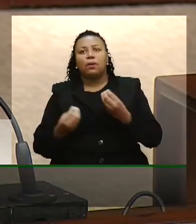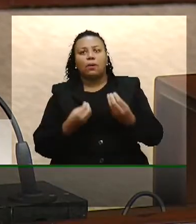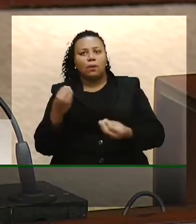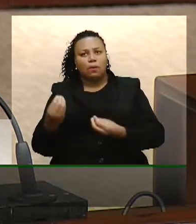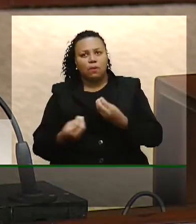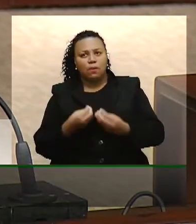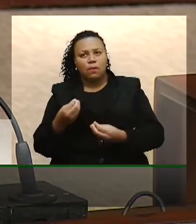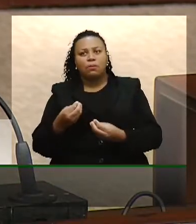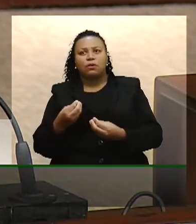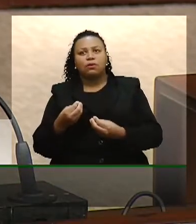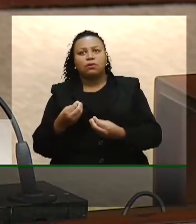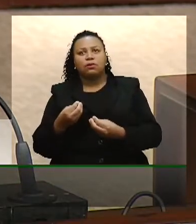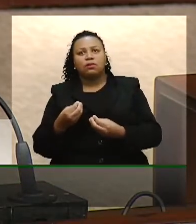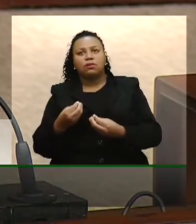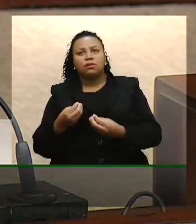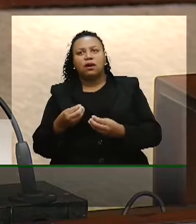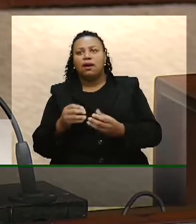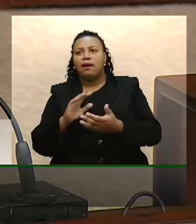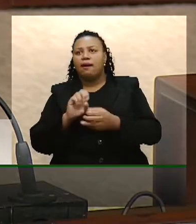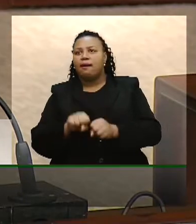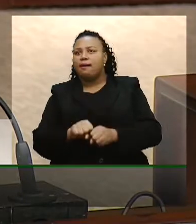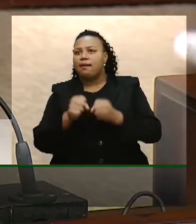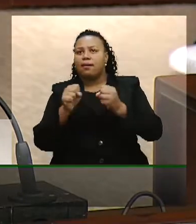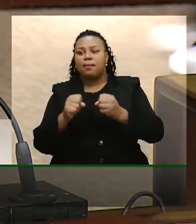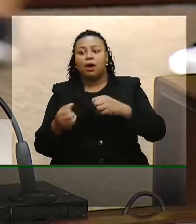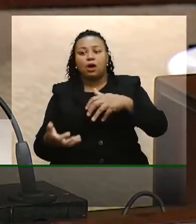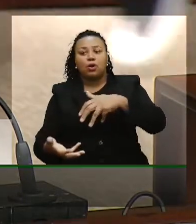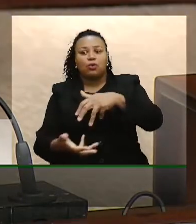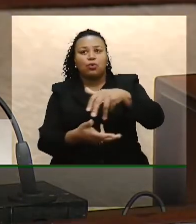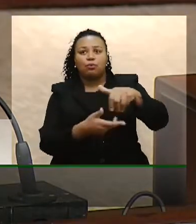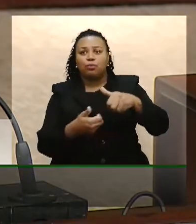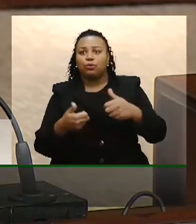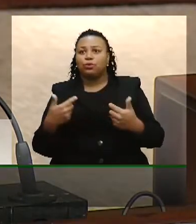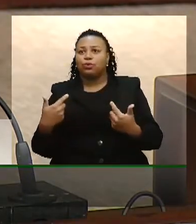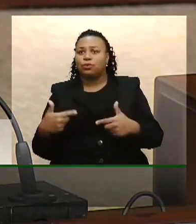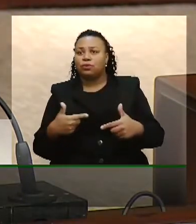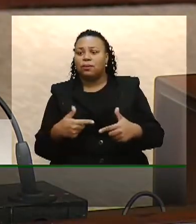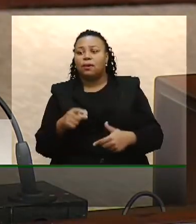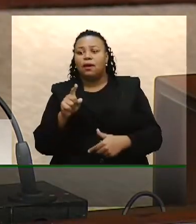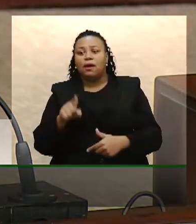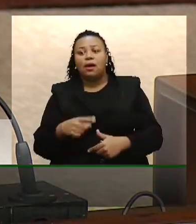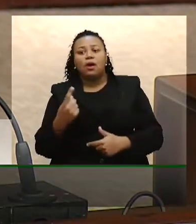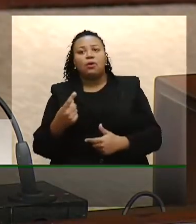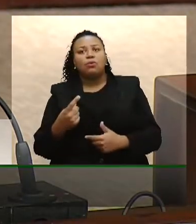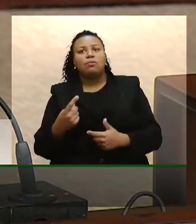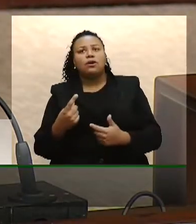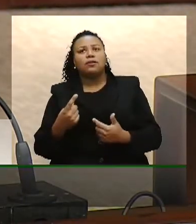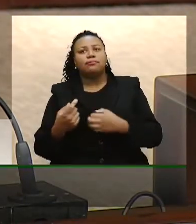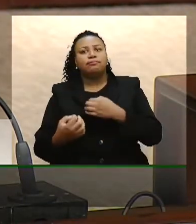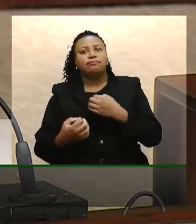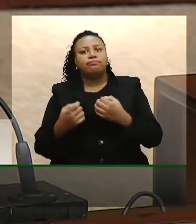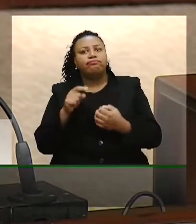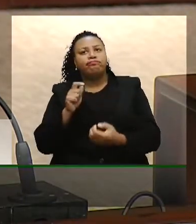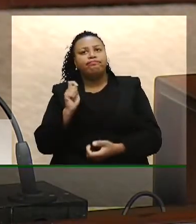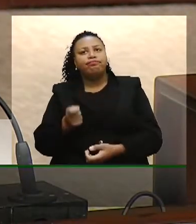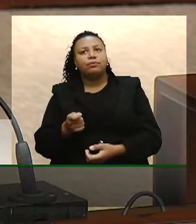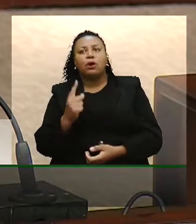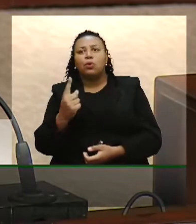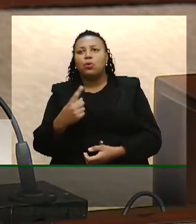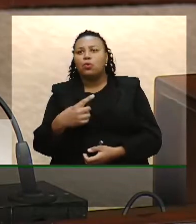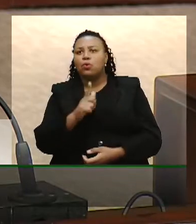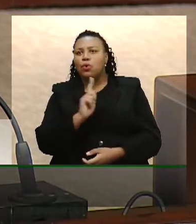de combate ao mundo do trabalho. Ela é uma posição e um governo